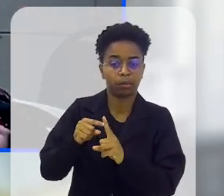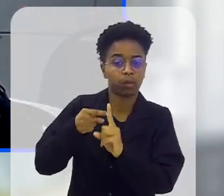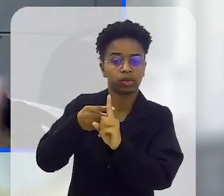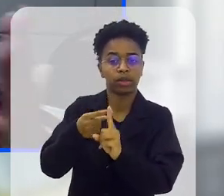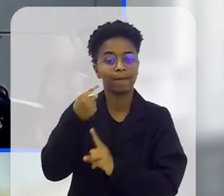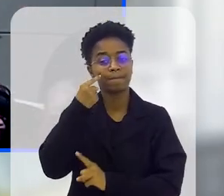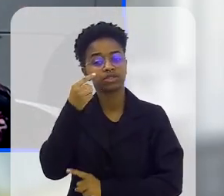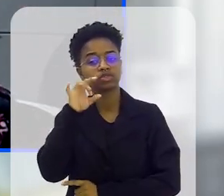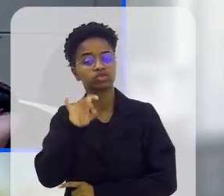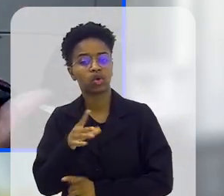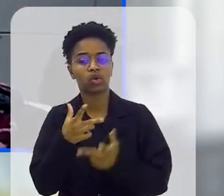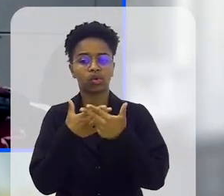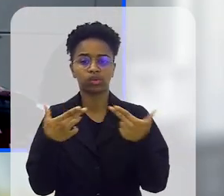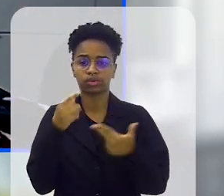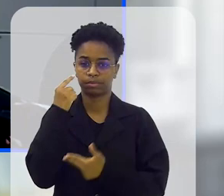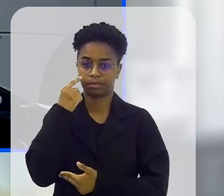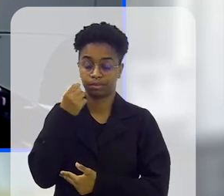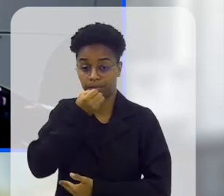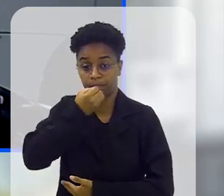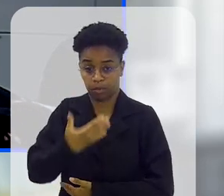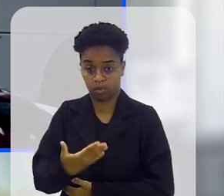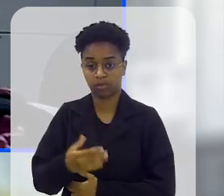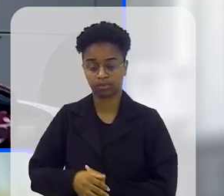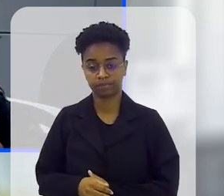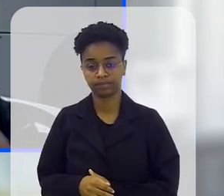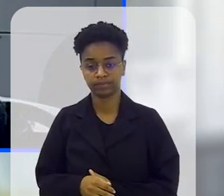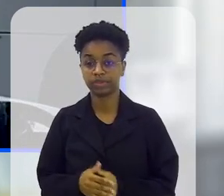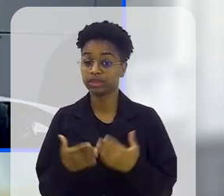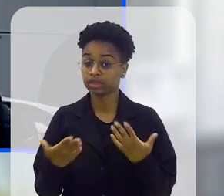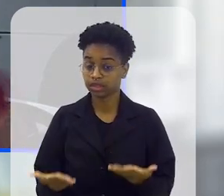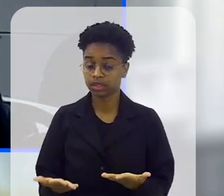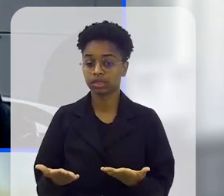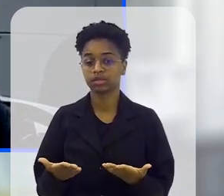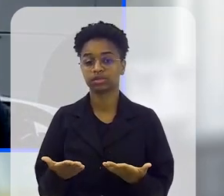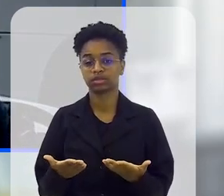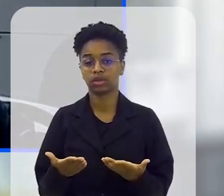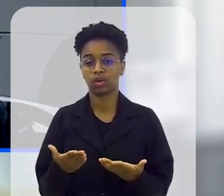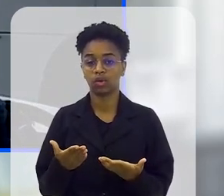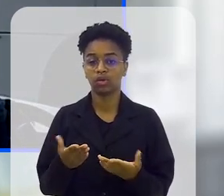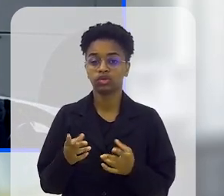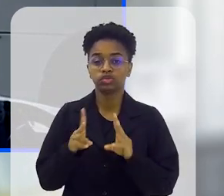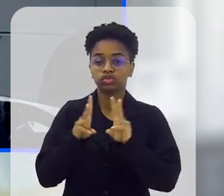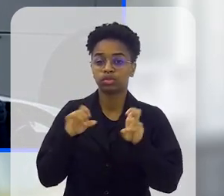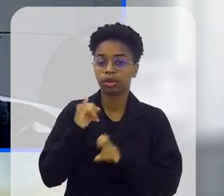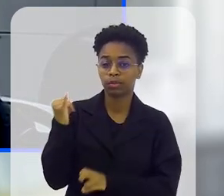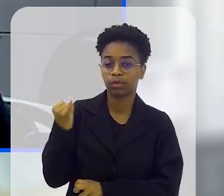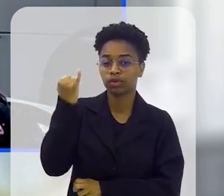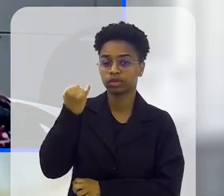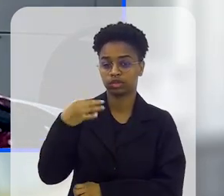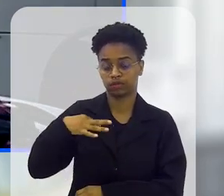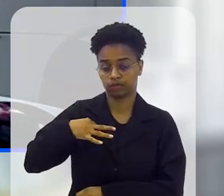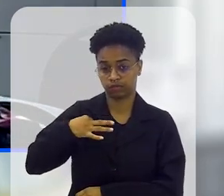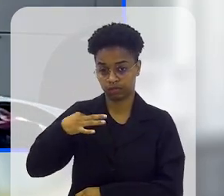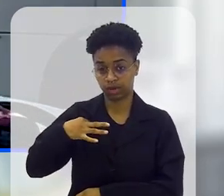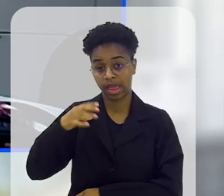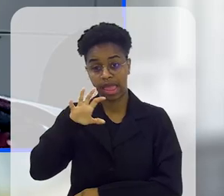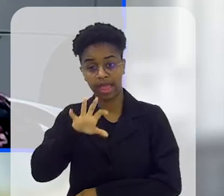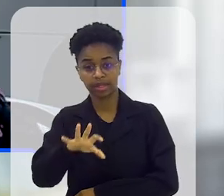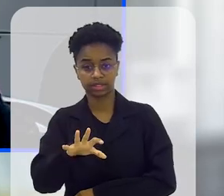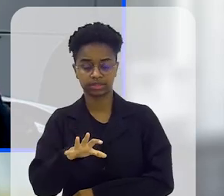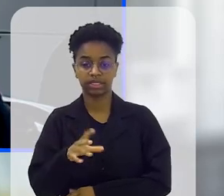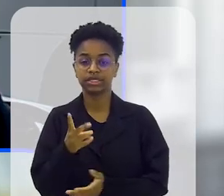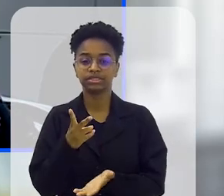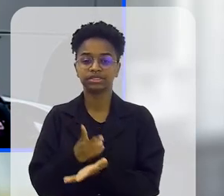e pensar só nas coisas boas, né? Então, voltando à importância do voluntário, que é justamente essa,